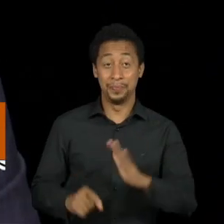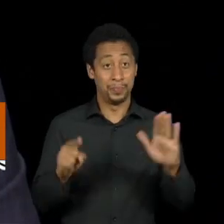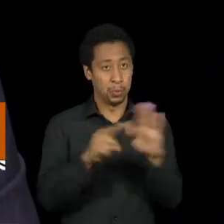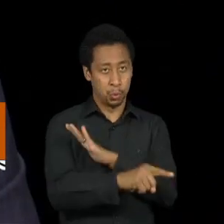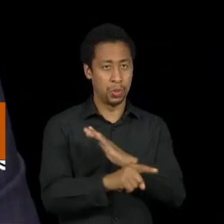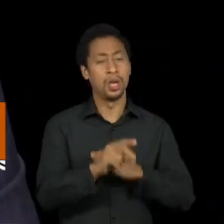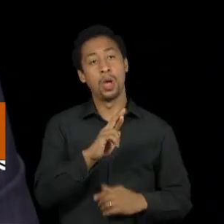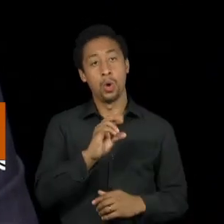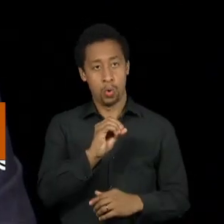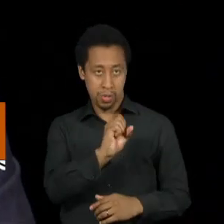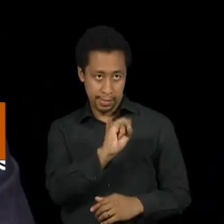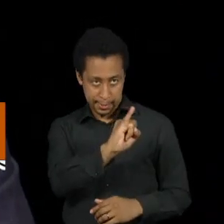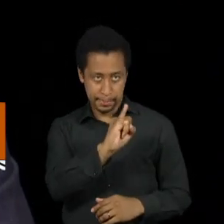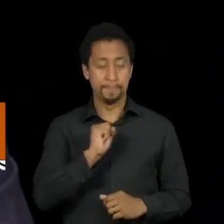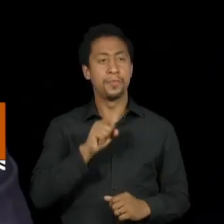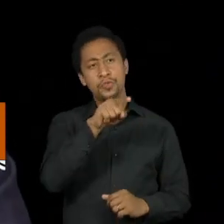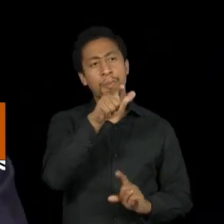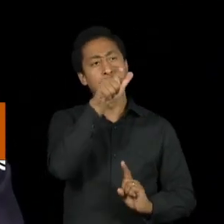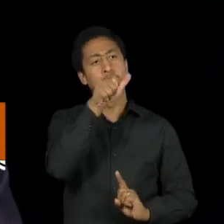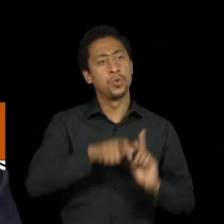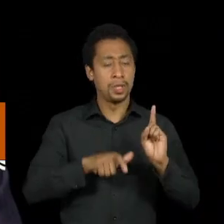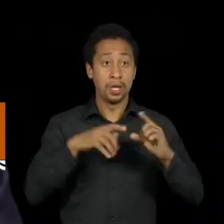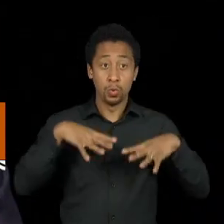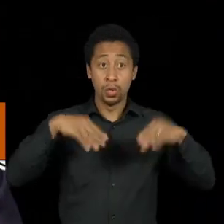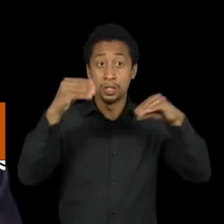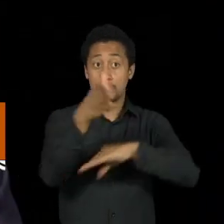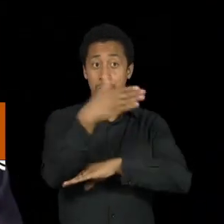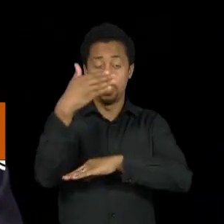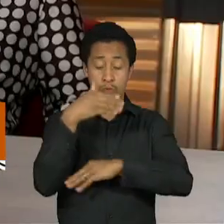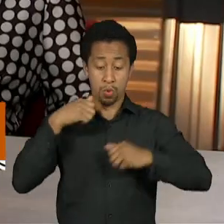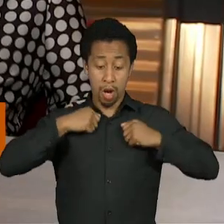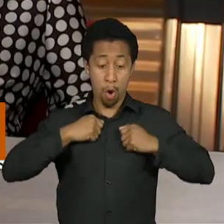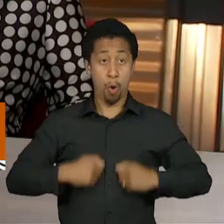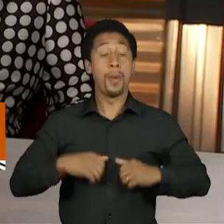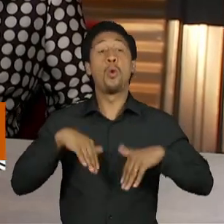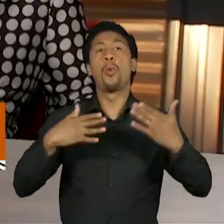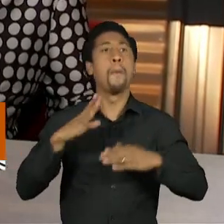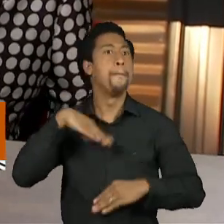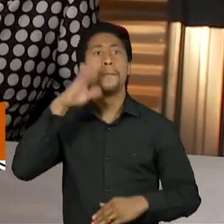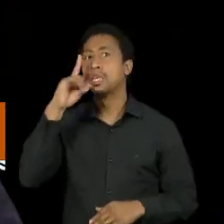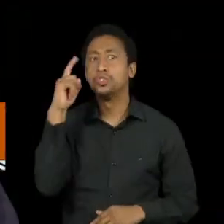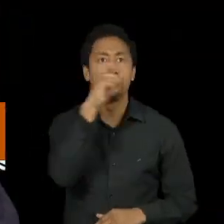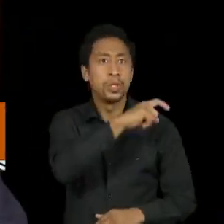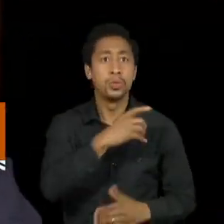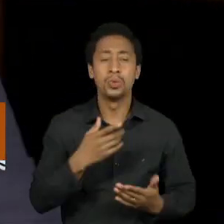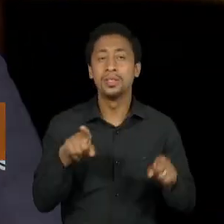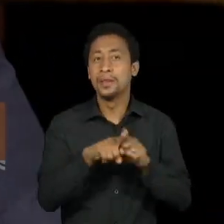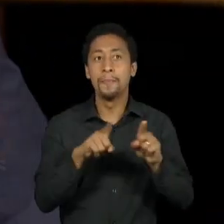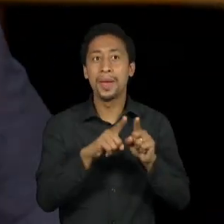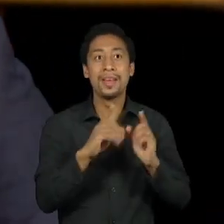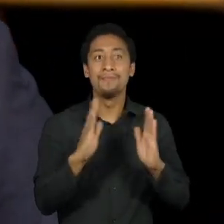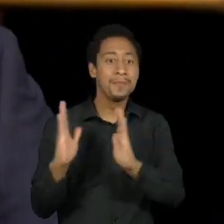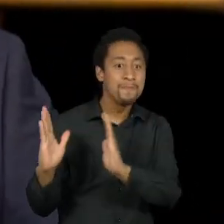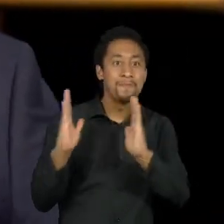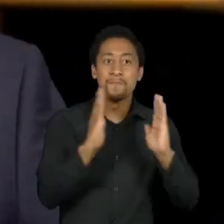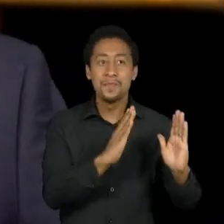figurino do Castelo Rá-Tim-Bum deu mais trabalho pra colocar? E qual episódio te marcou?